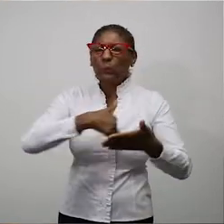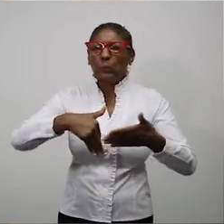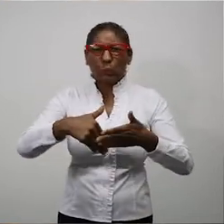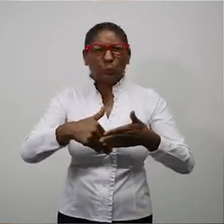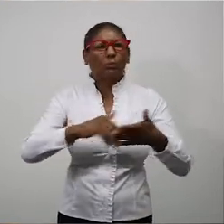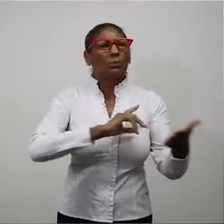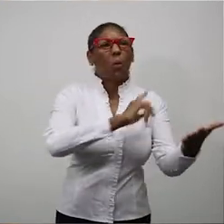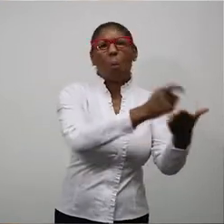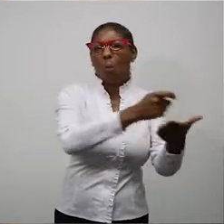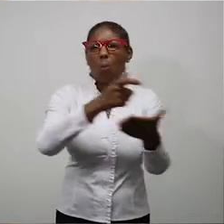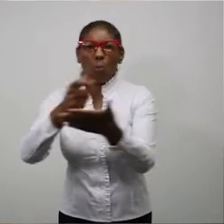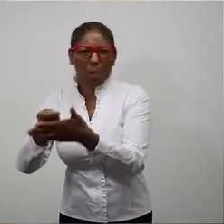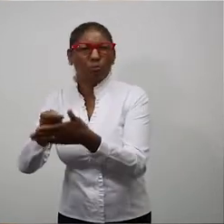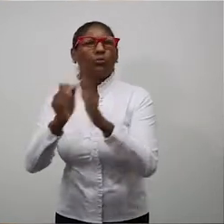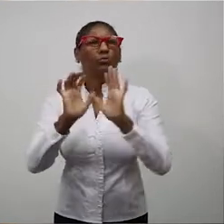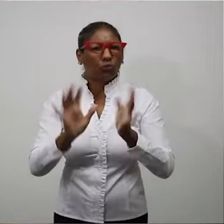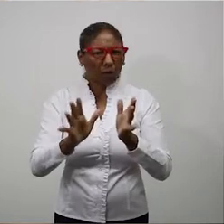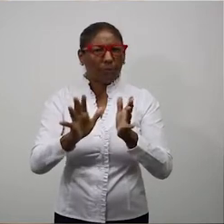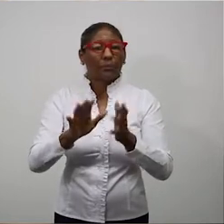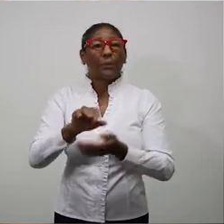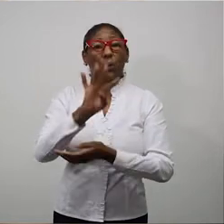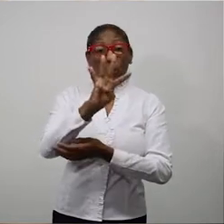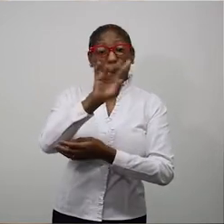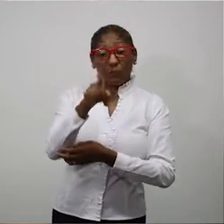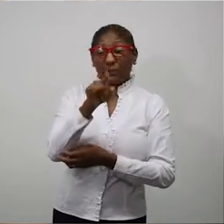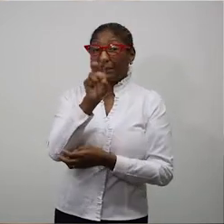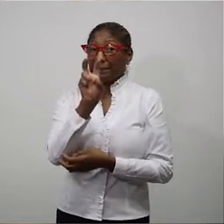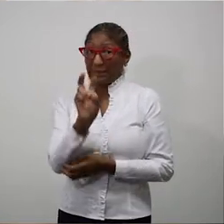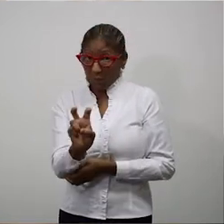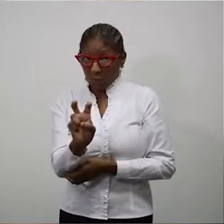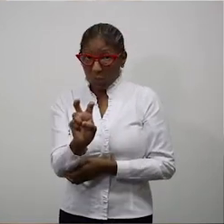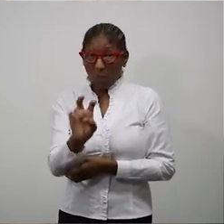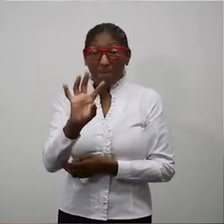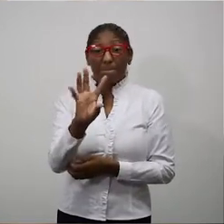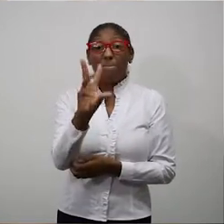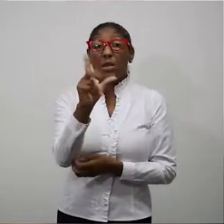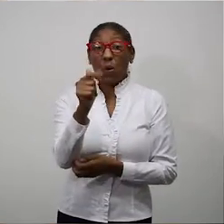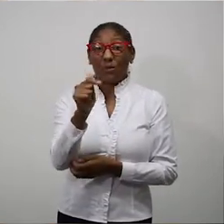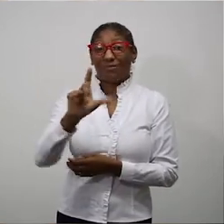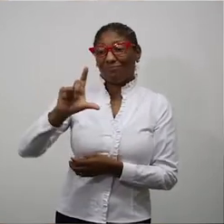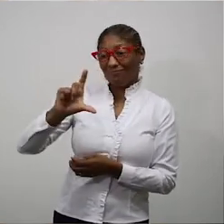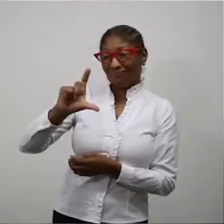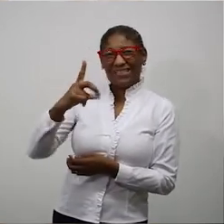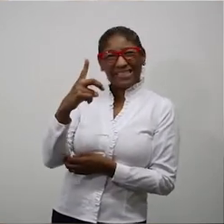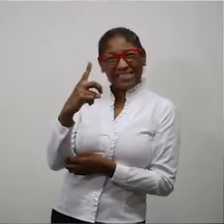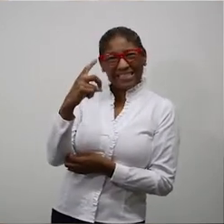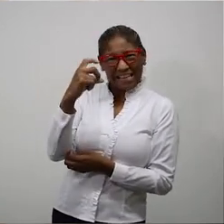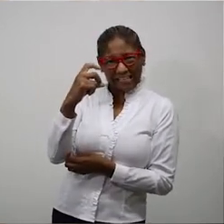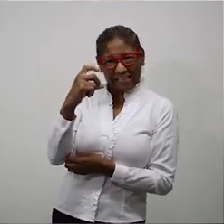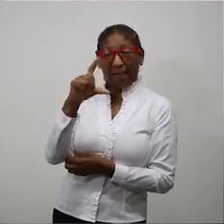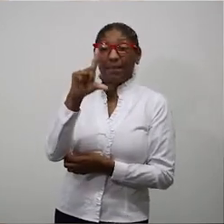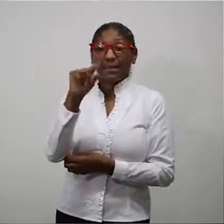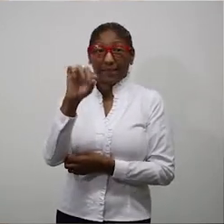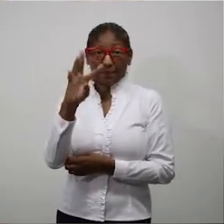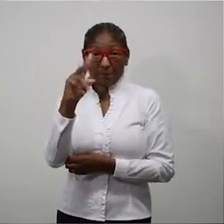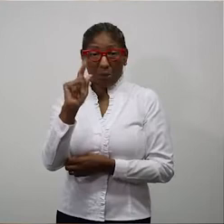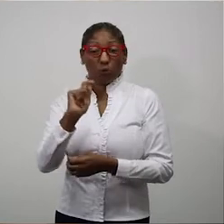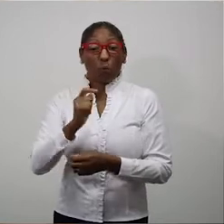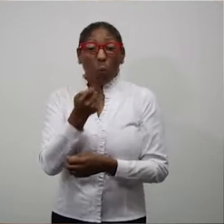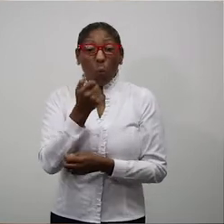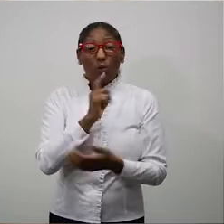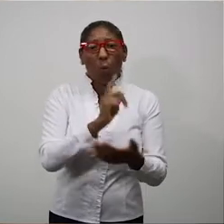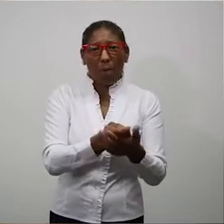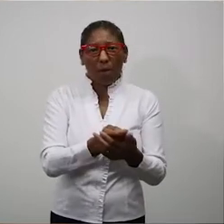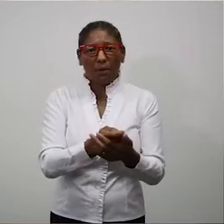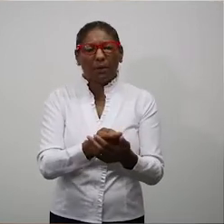toda a aquisição, processo de compra, então a tem 4,5 milhões de seringas em estoque, 10 milhões em processo